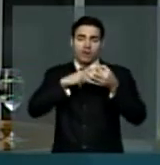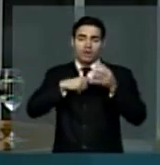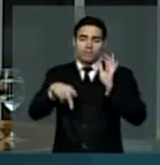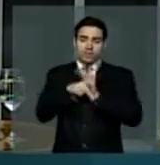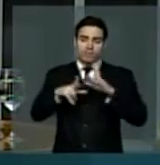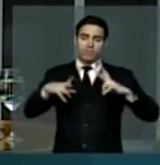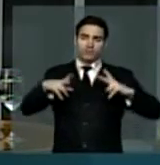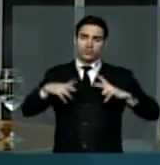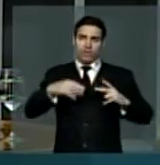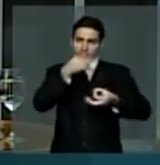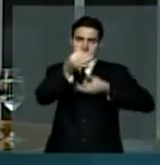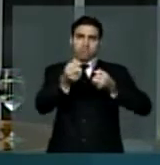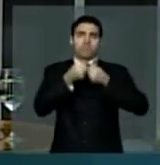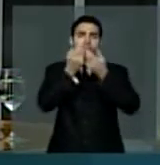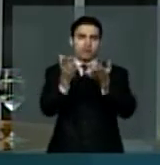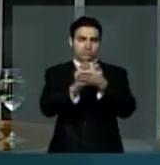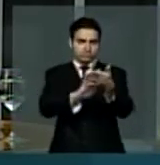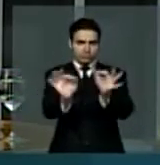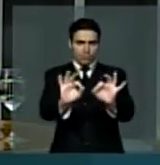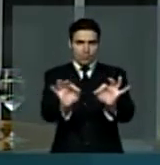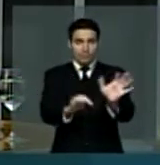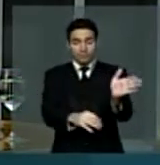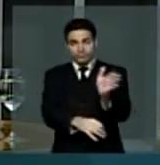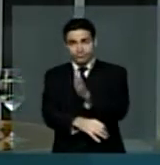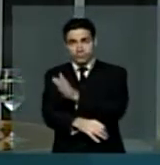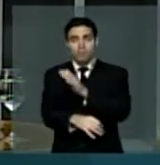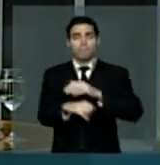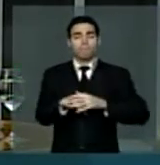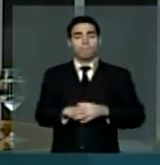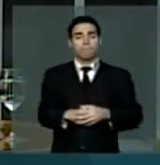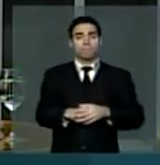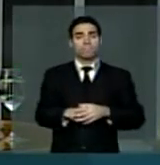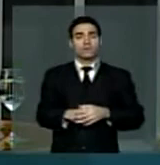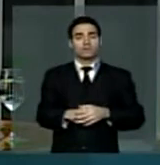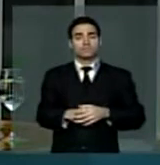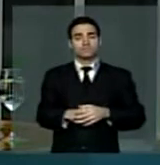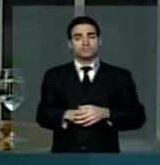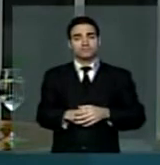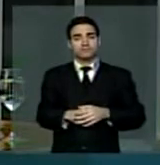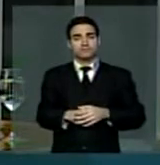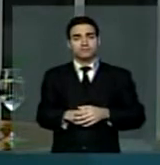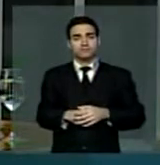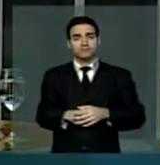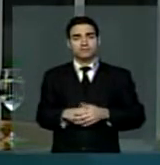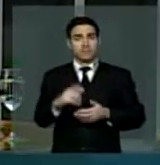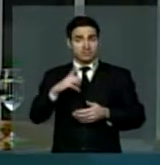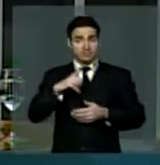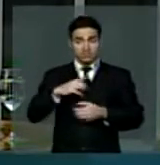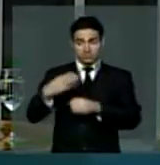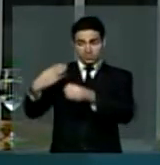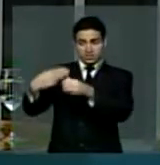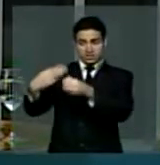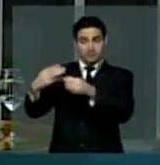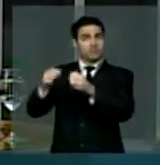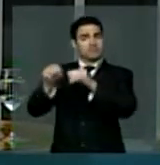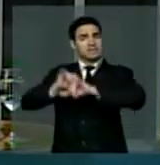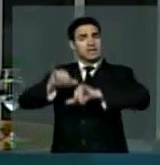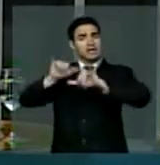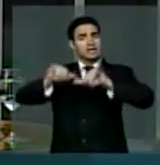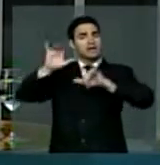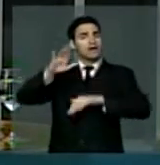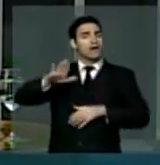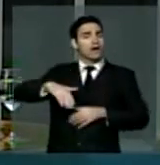Discordo, Sr. Presidente, da condução política de fazer da campanha municipal em João Pessoa